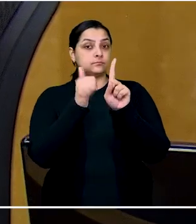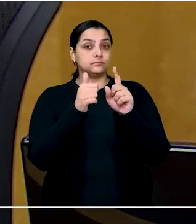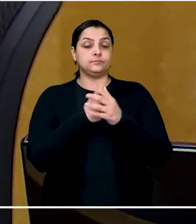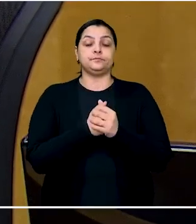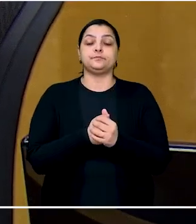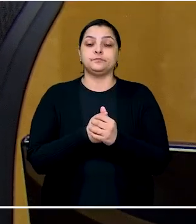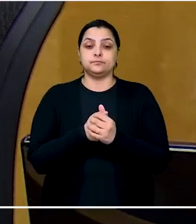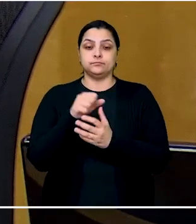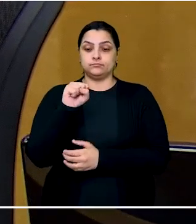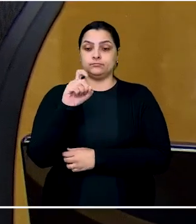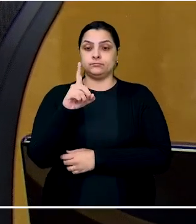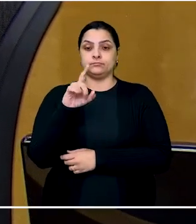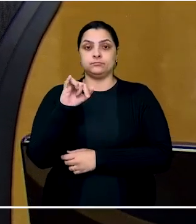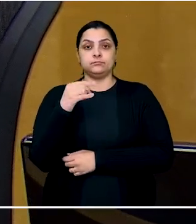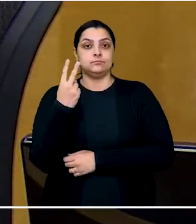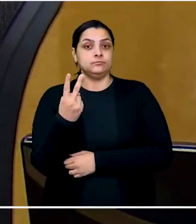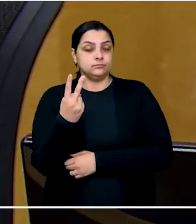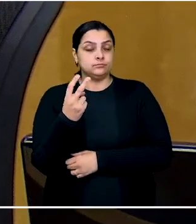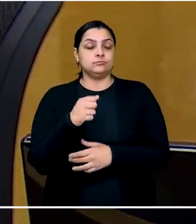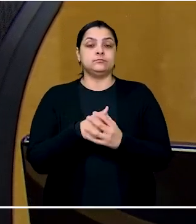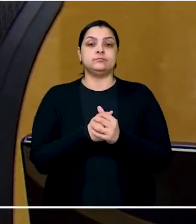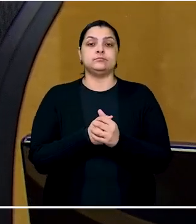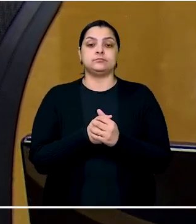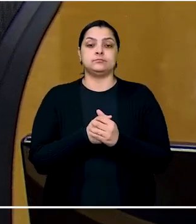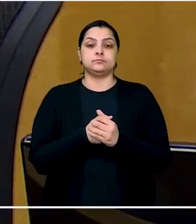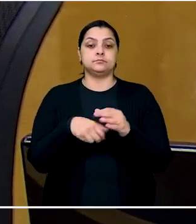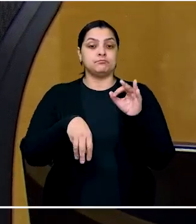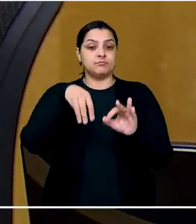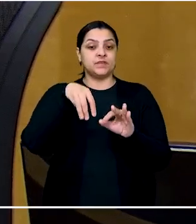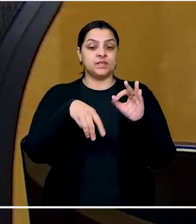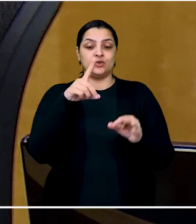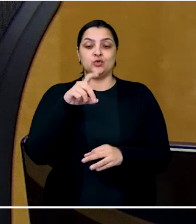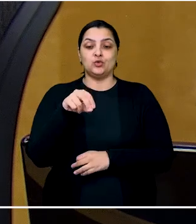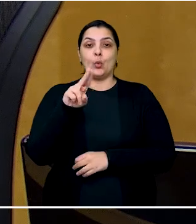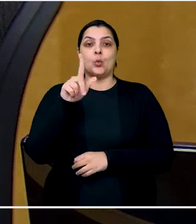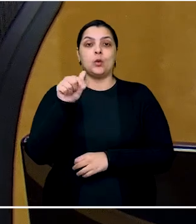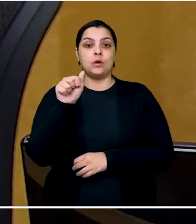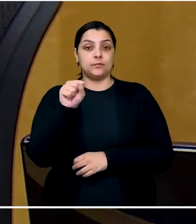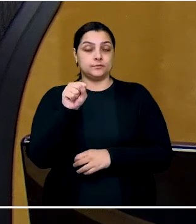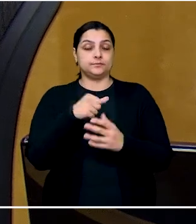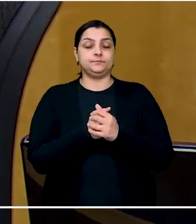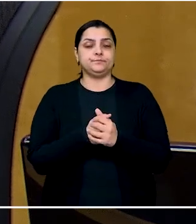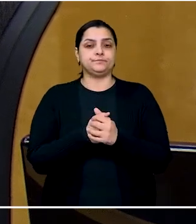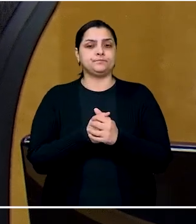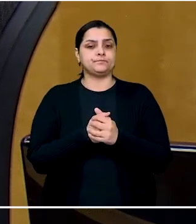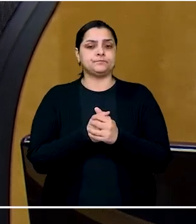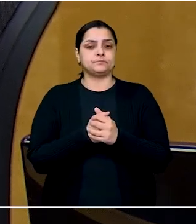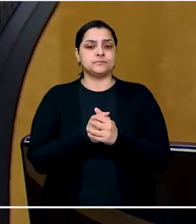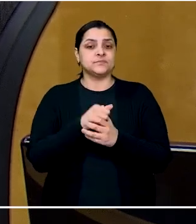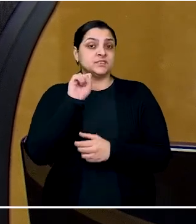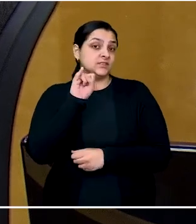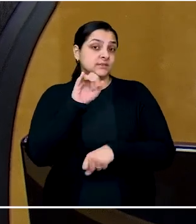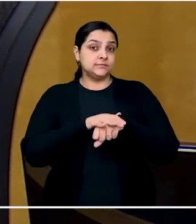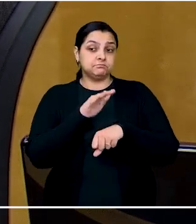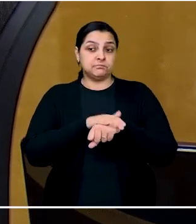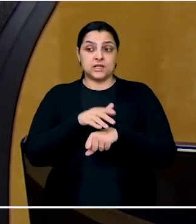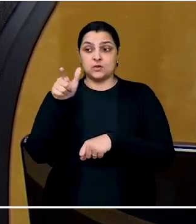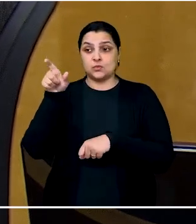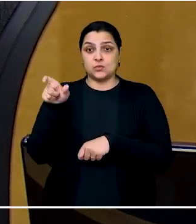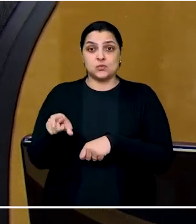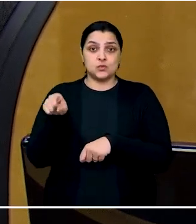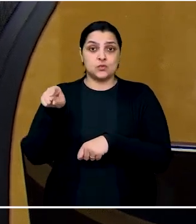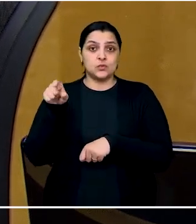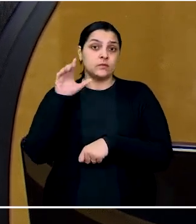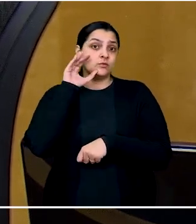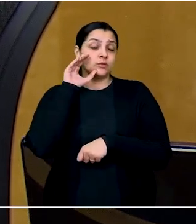relator do recurso na sessão 2 de dissídios individuais, ministro Douglas Alencar, avaliou que se o próprio funileiro